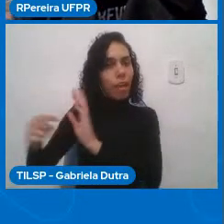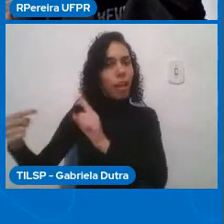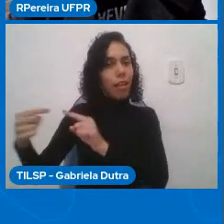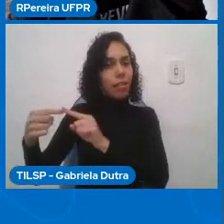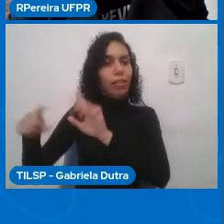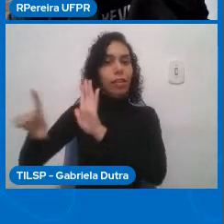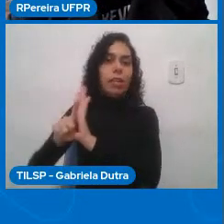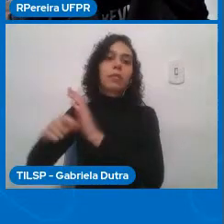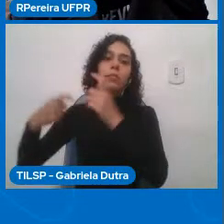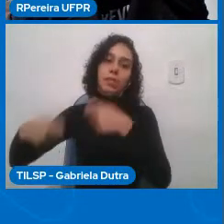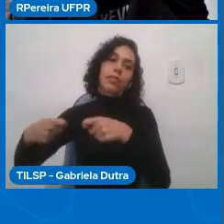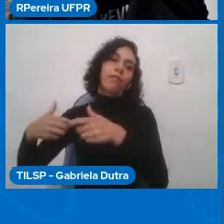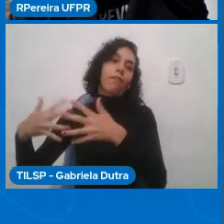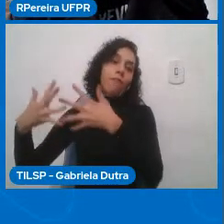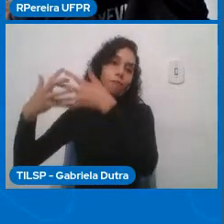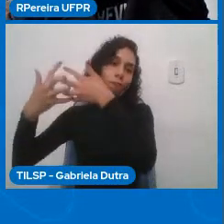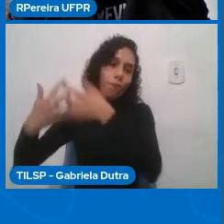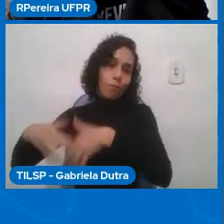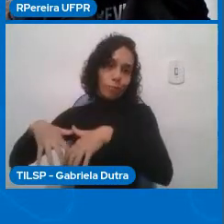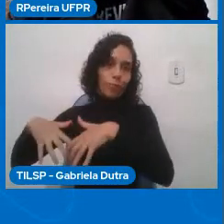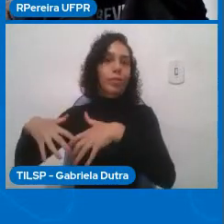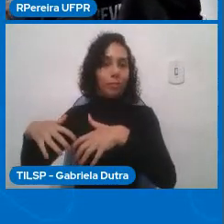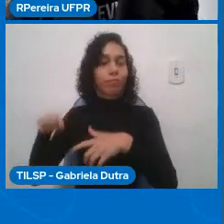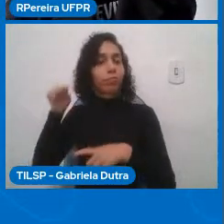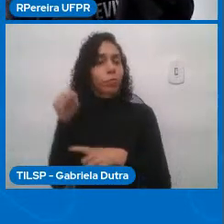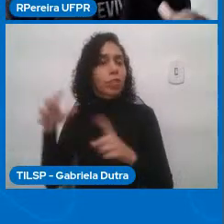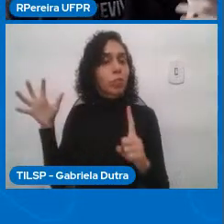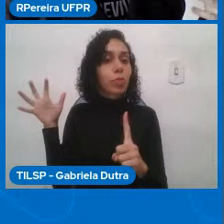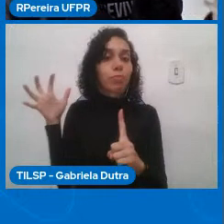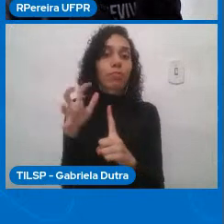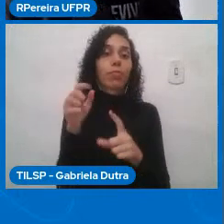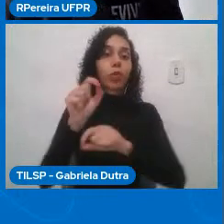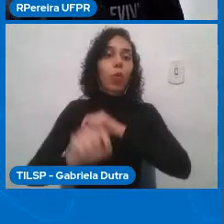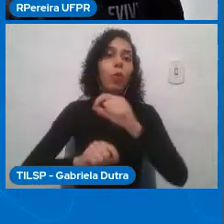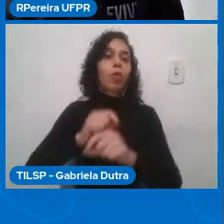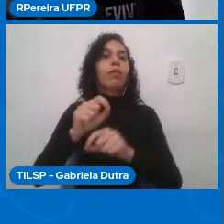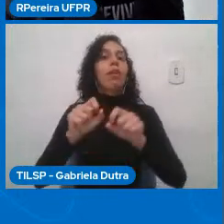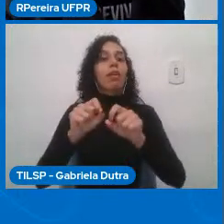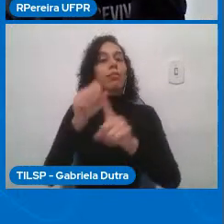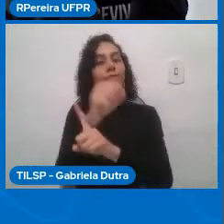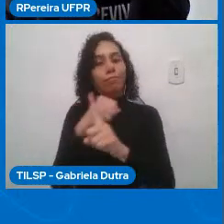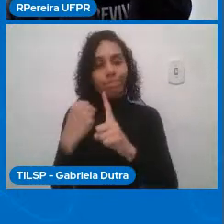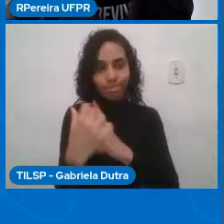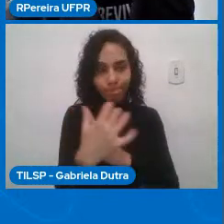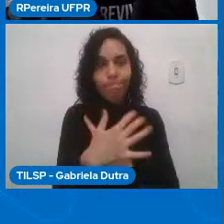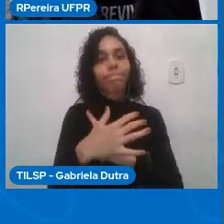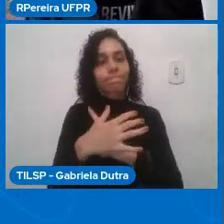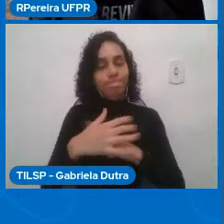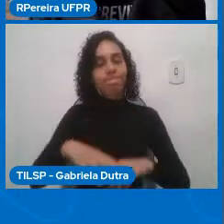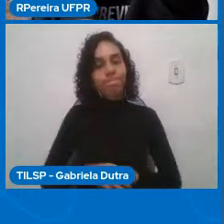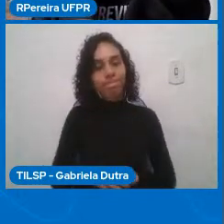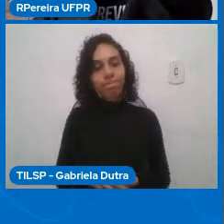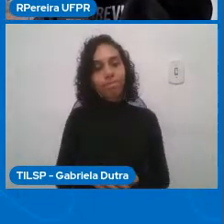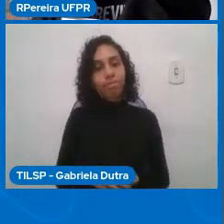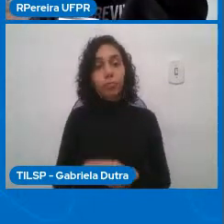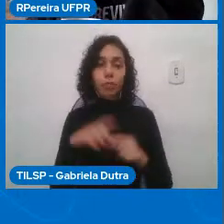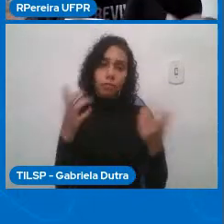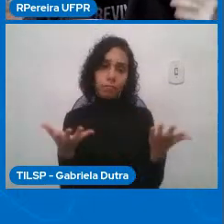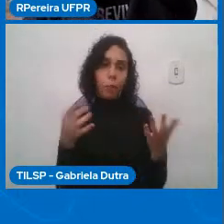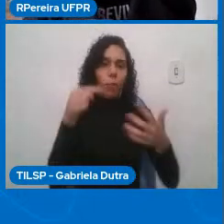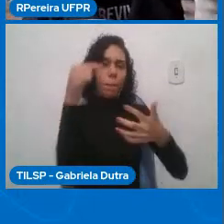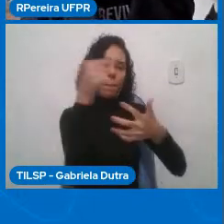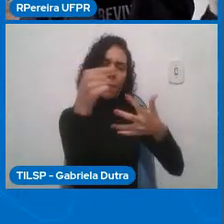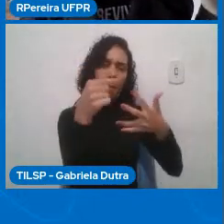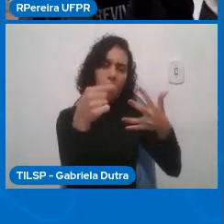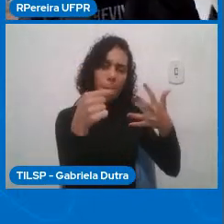sistema social. Então, vejam que todos esses exemplos, eles mostram aí que nos nossos